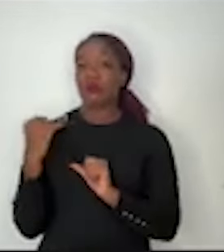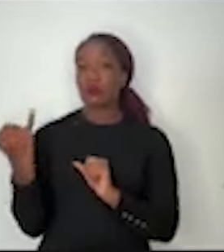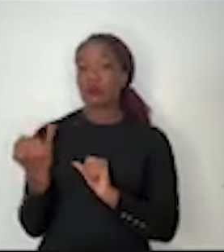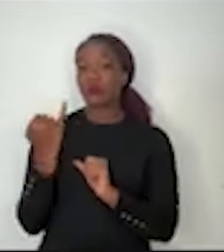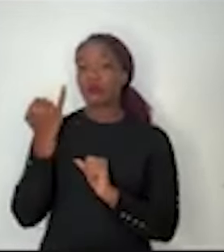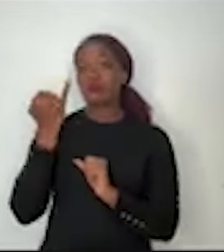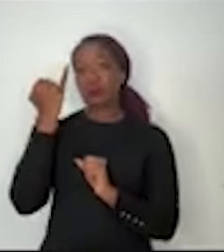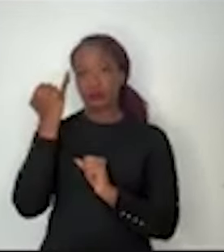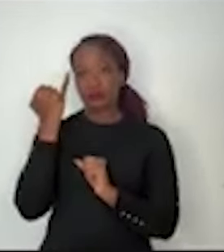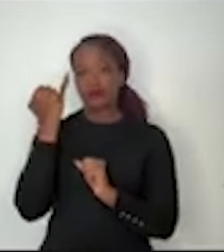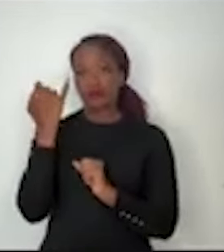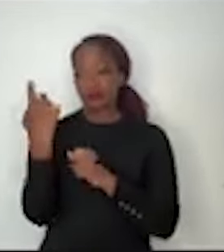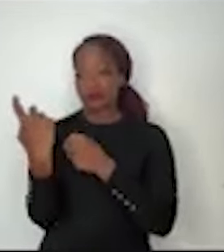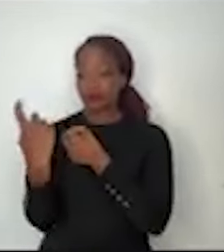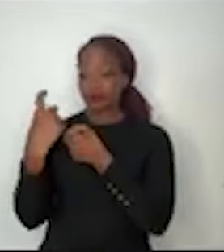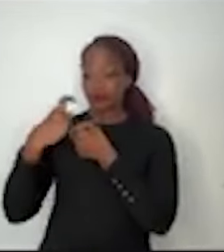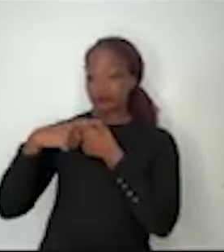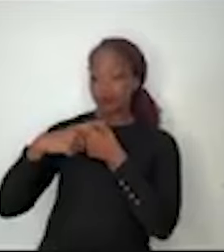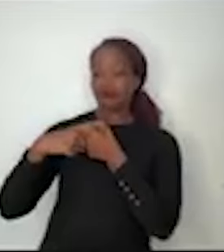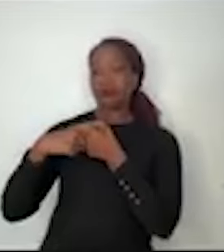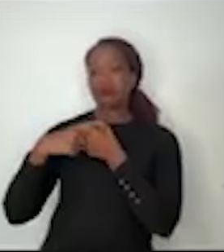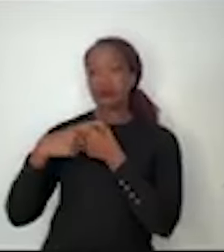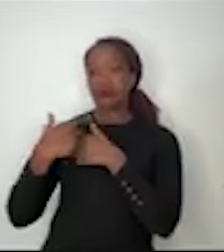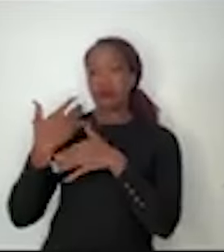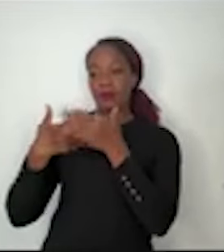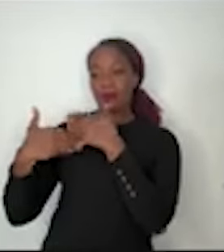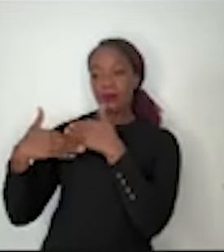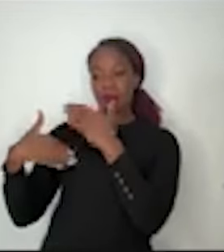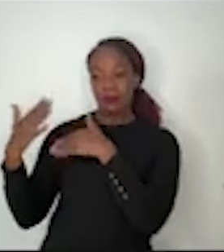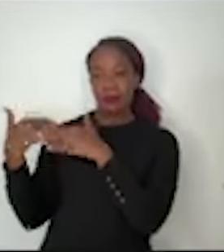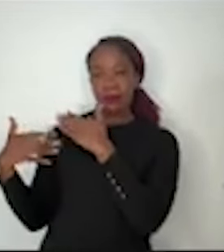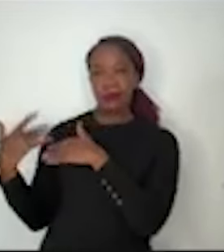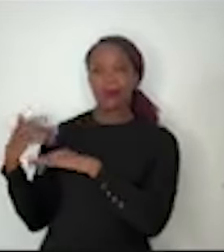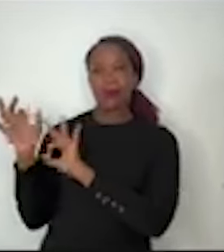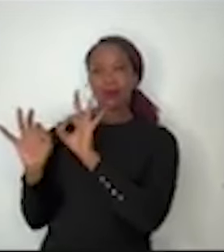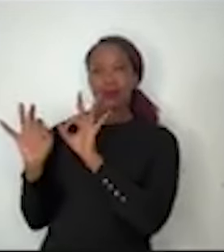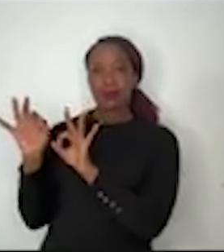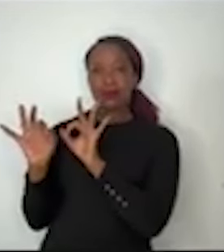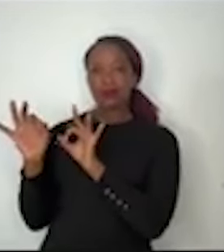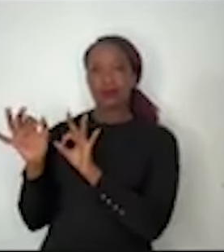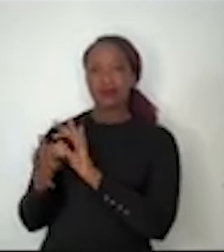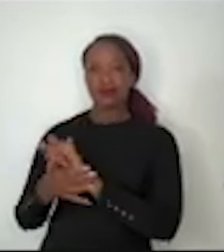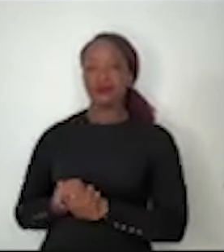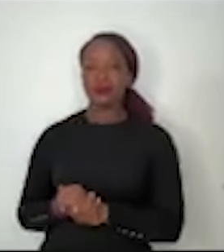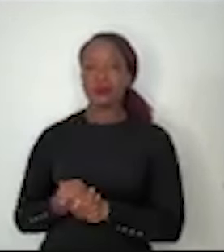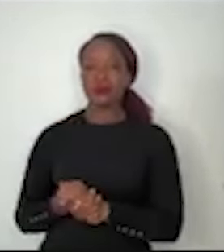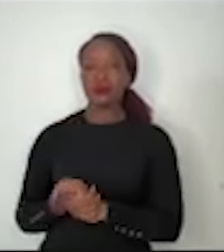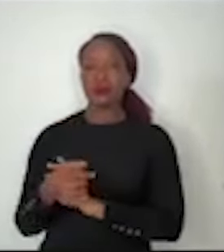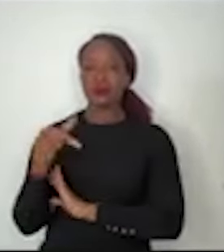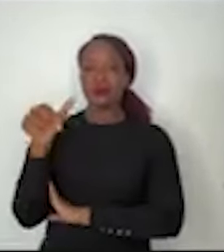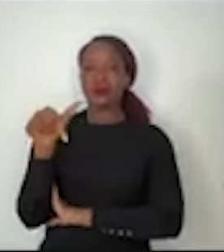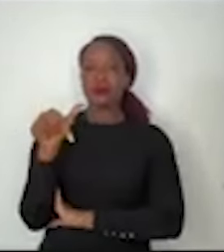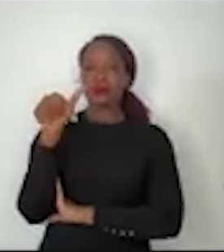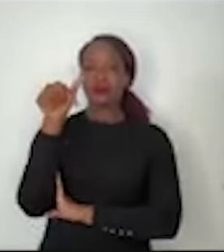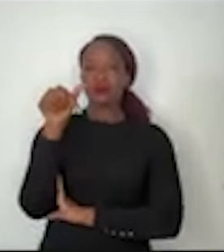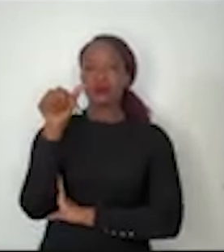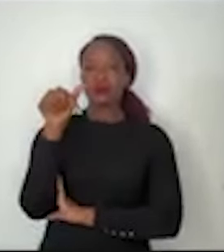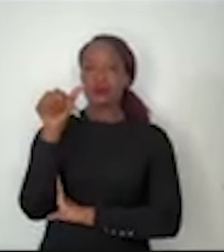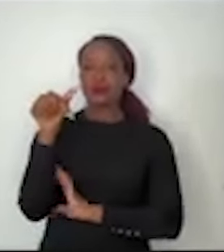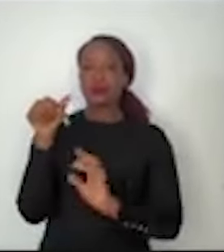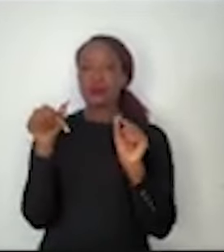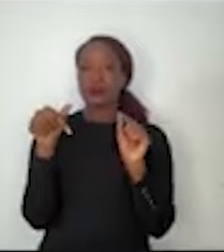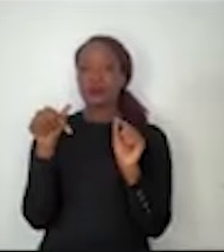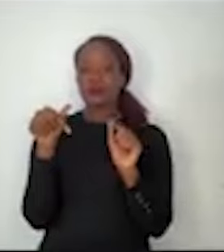volta a um passado um pouco mais civilizado. O sétimo item da minha agenda é saneamento